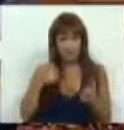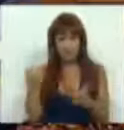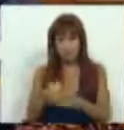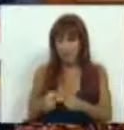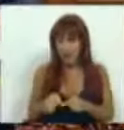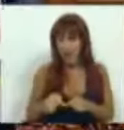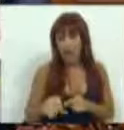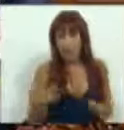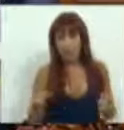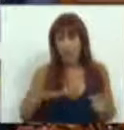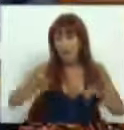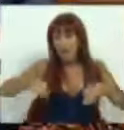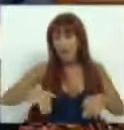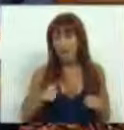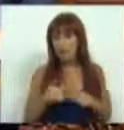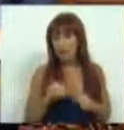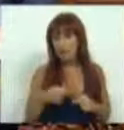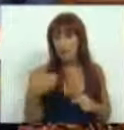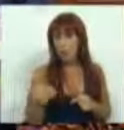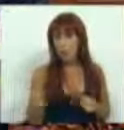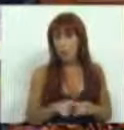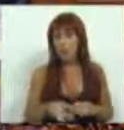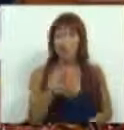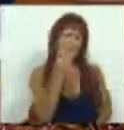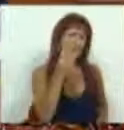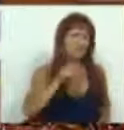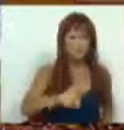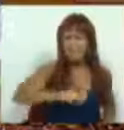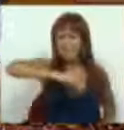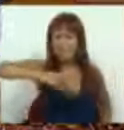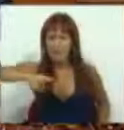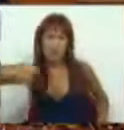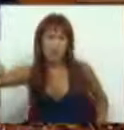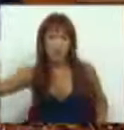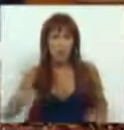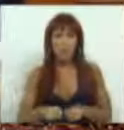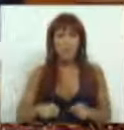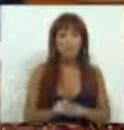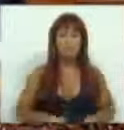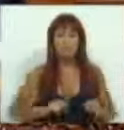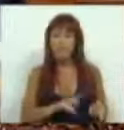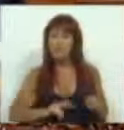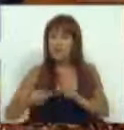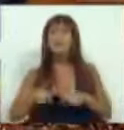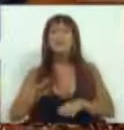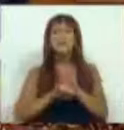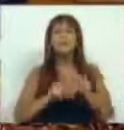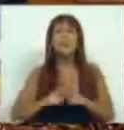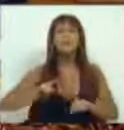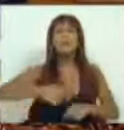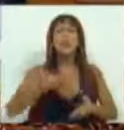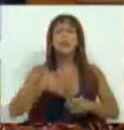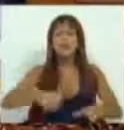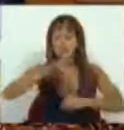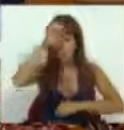vincenda até final de 2011 de 3 mil milhões de euros. Com a redução programada para o próximo ano, qual vai ser a dívida